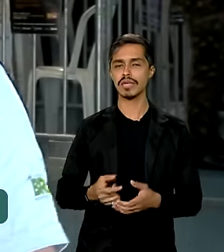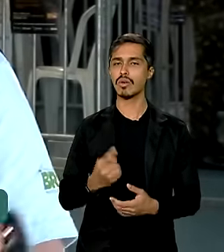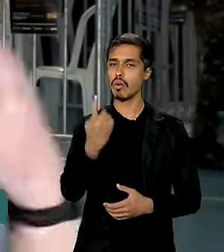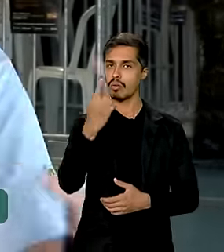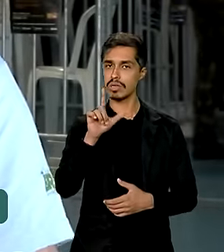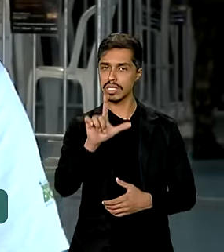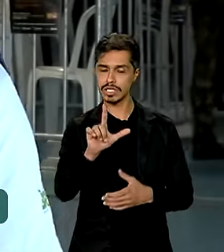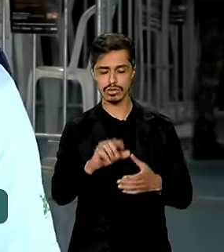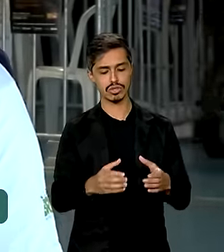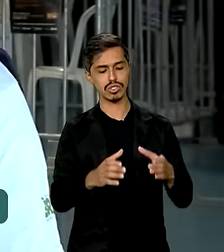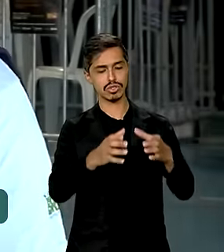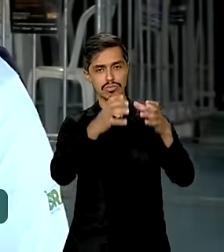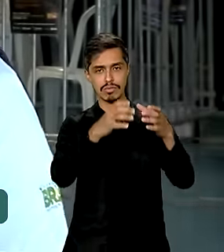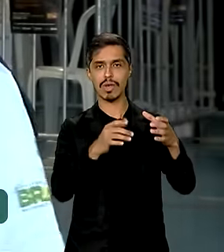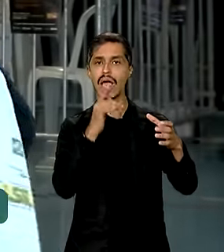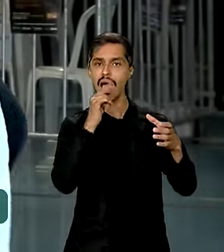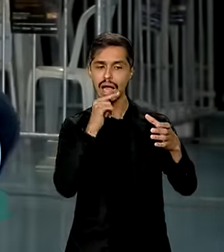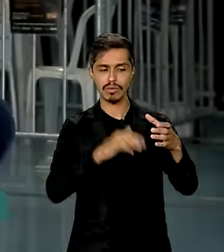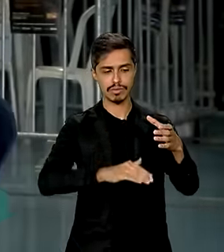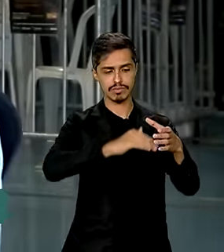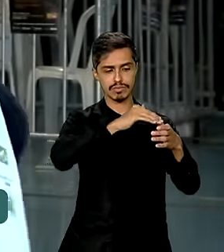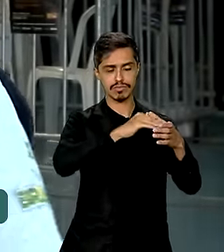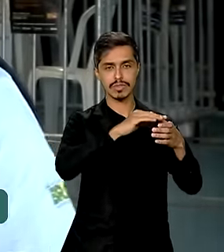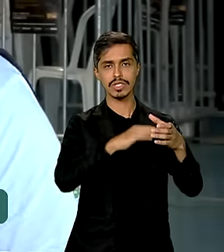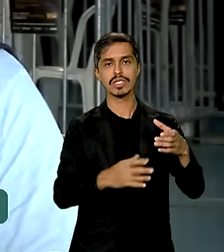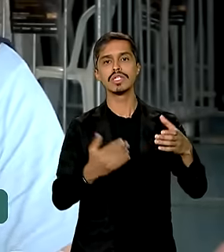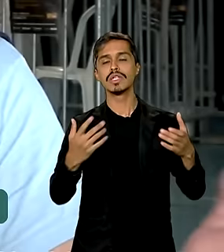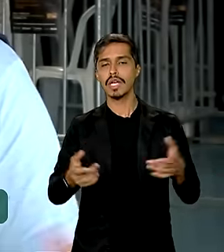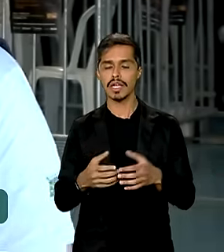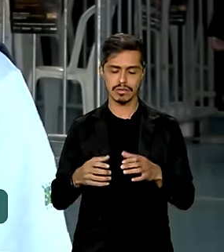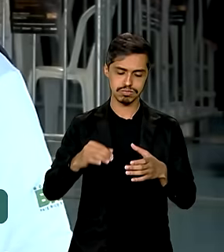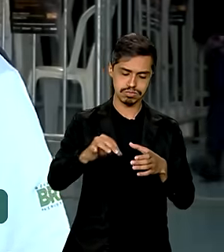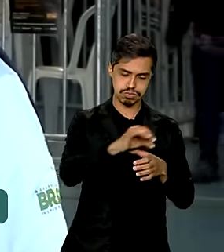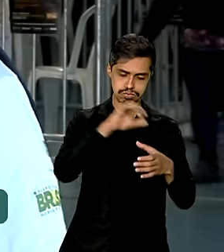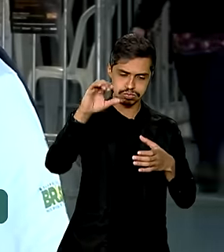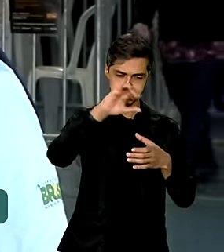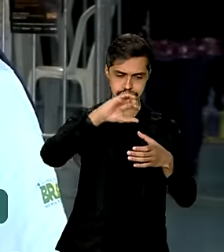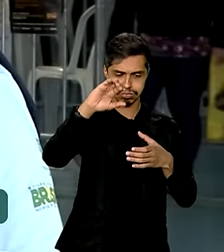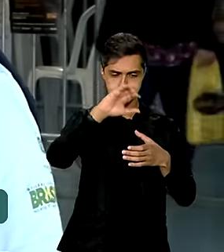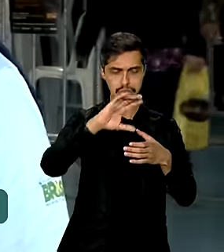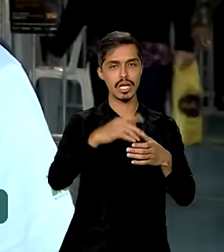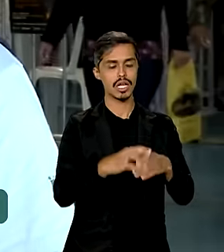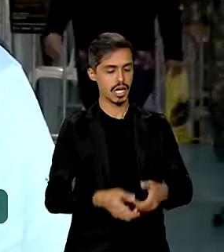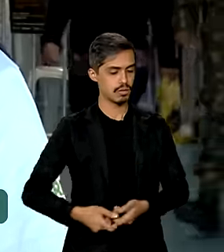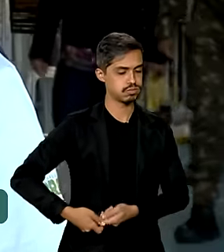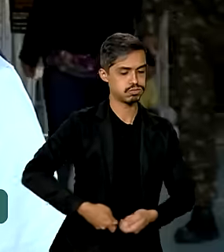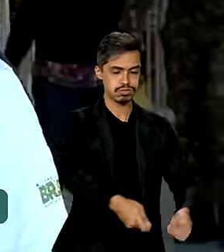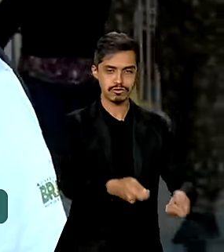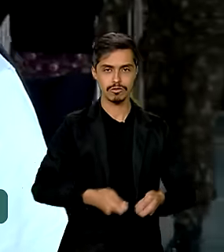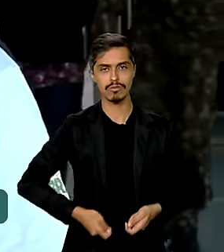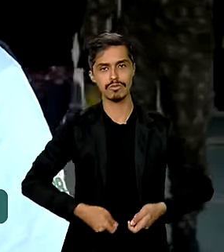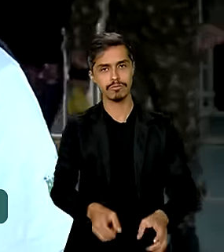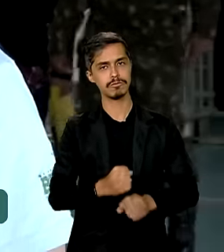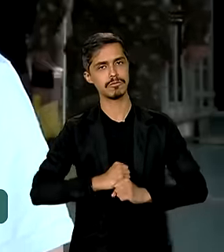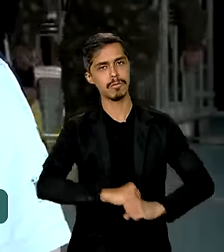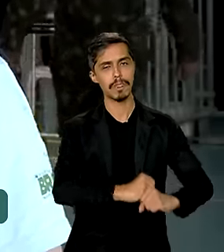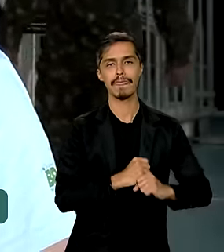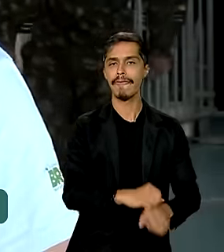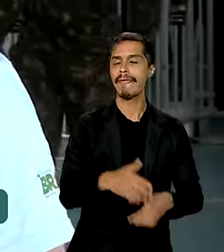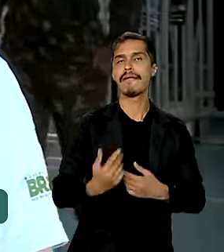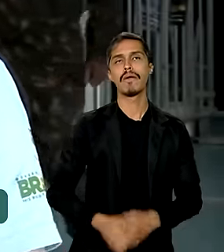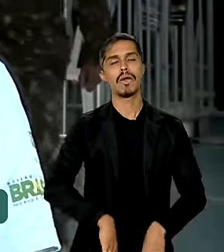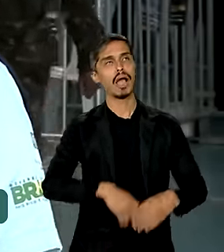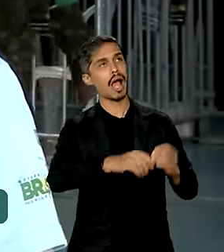sanitária em quatro litros de água, e depois você vem lavando esse ambiente, aí o piso, as